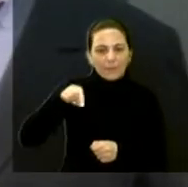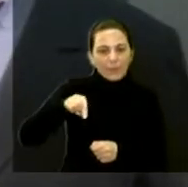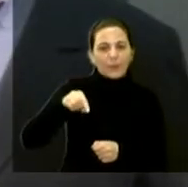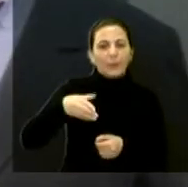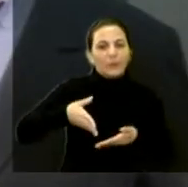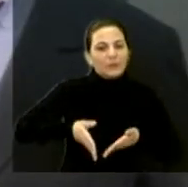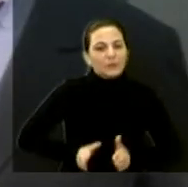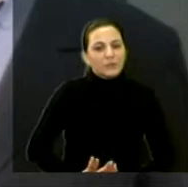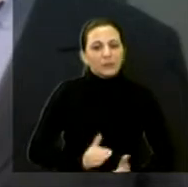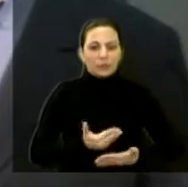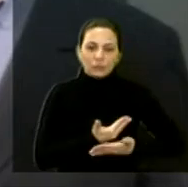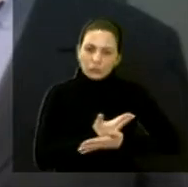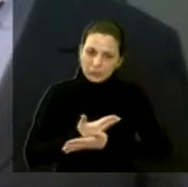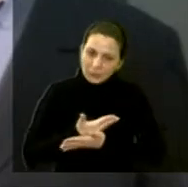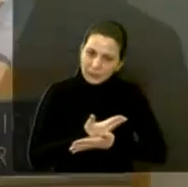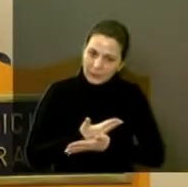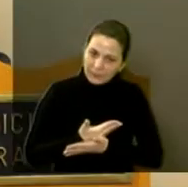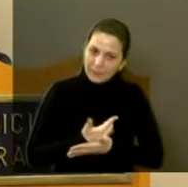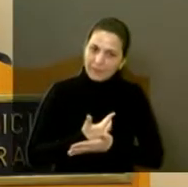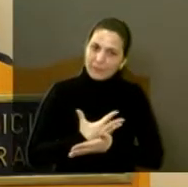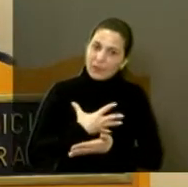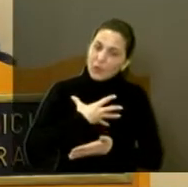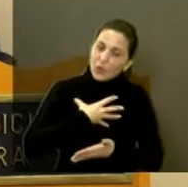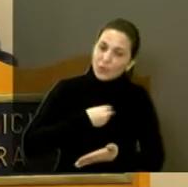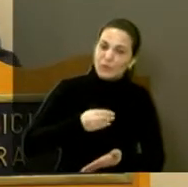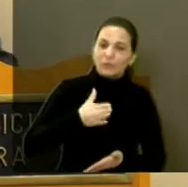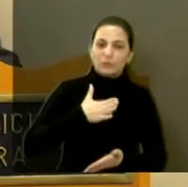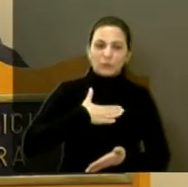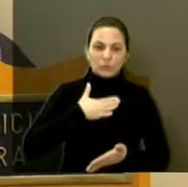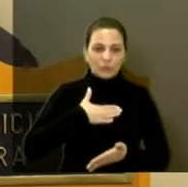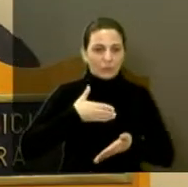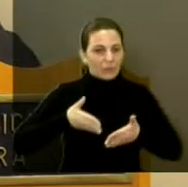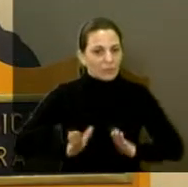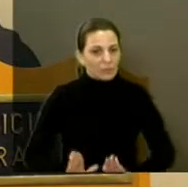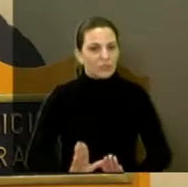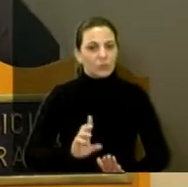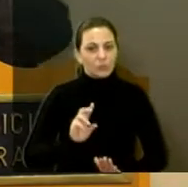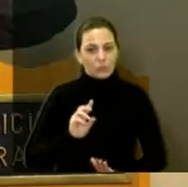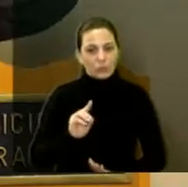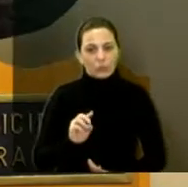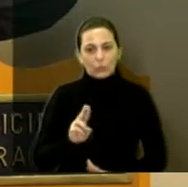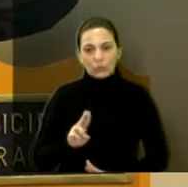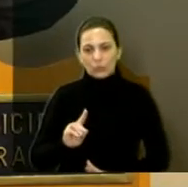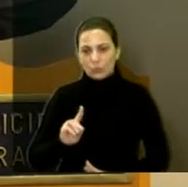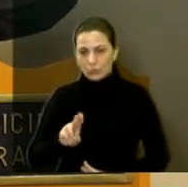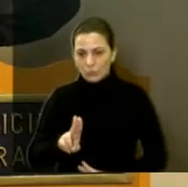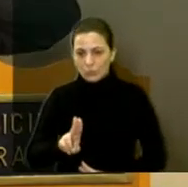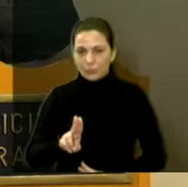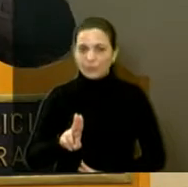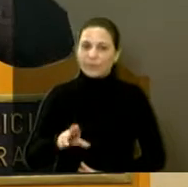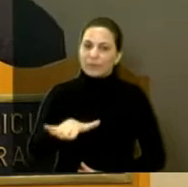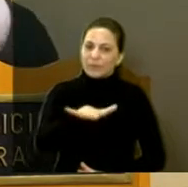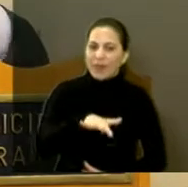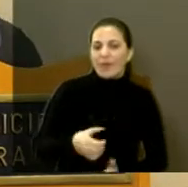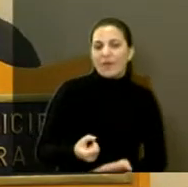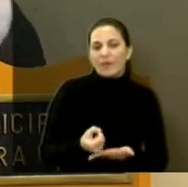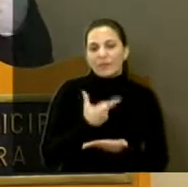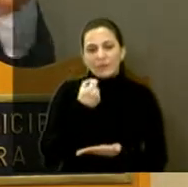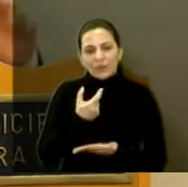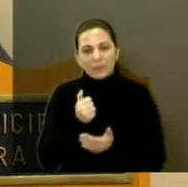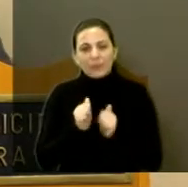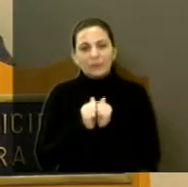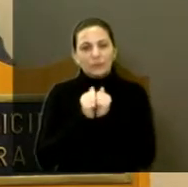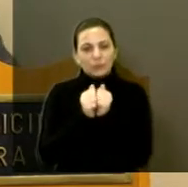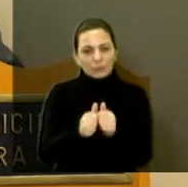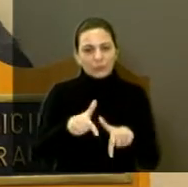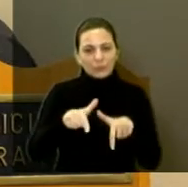população, inclusive meus filhos também. Eu fui colega do Dudu dentro do ramo farmacêutico, que tive há